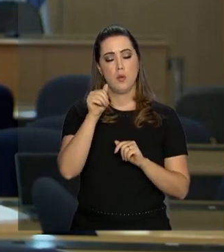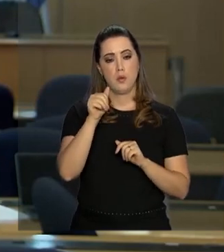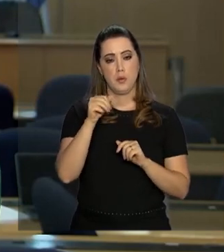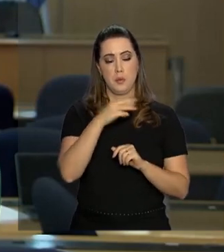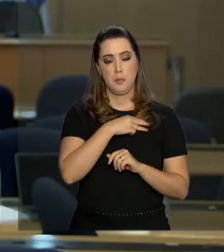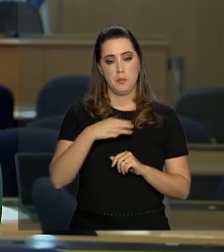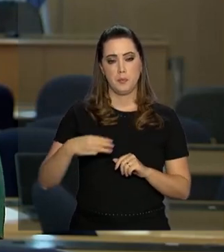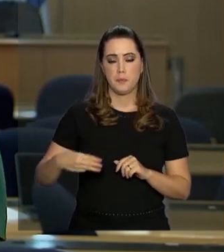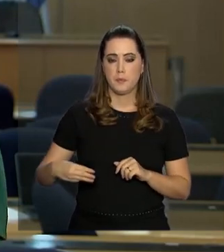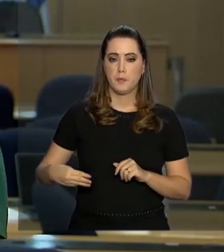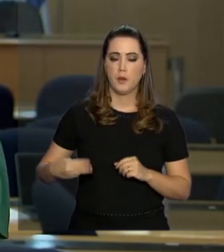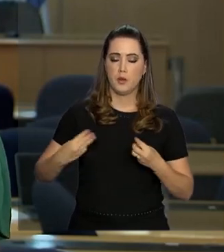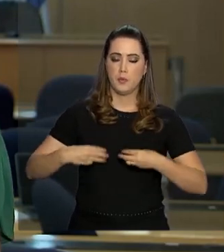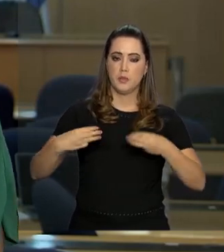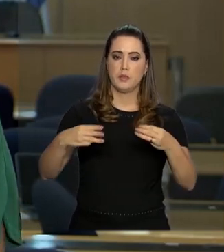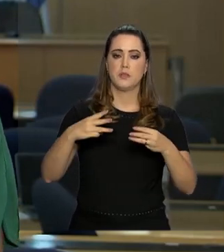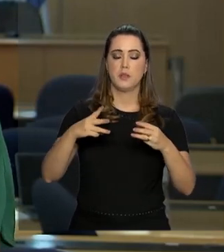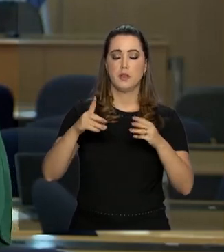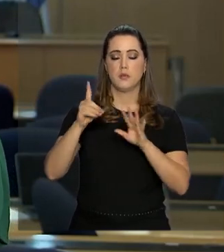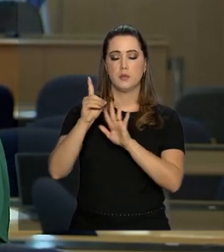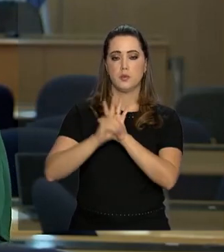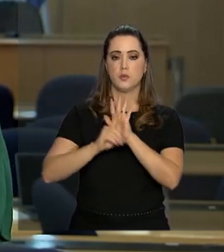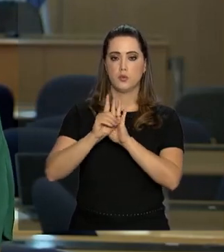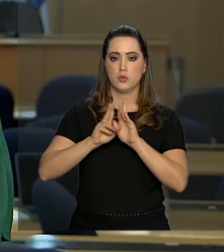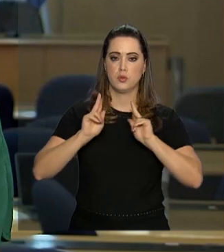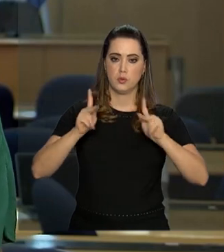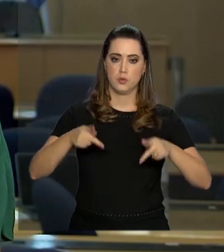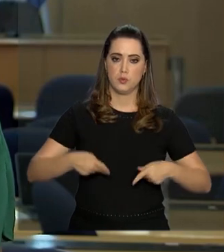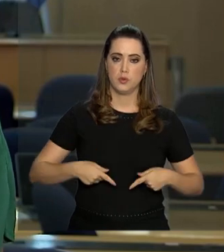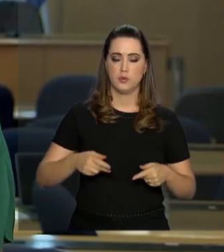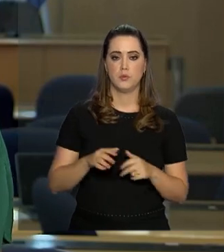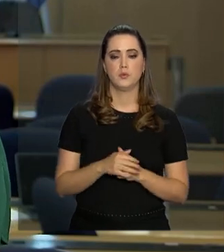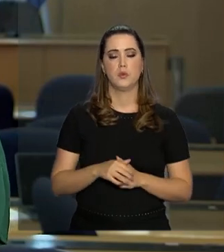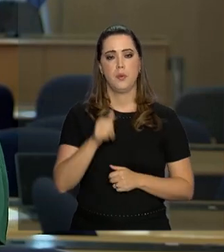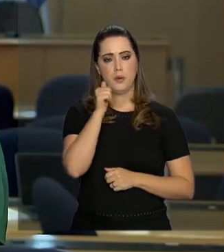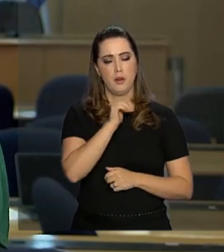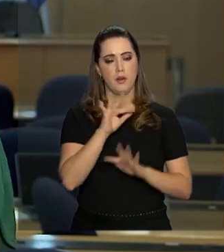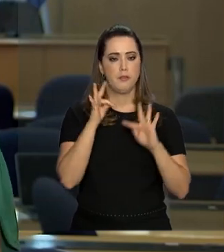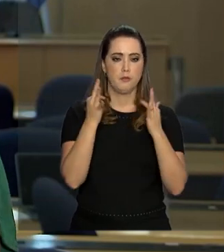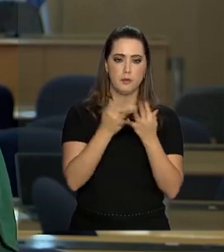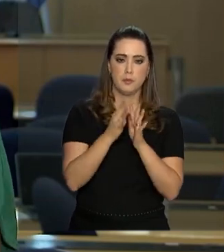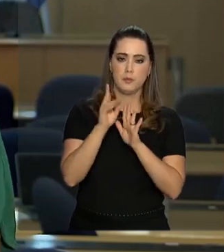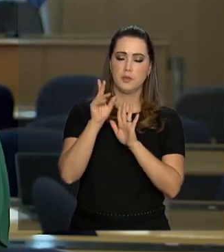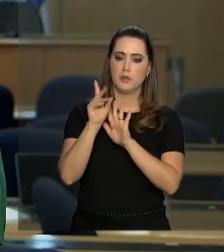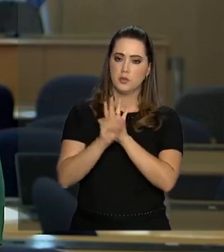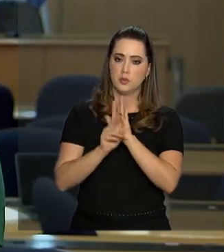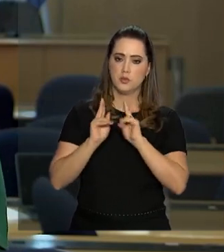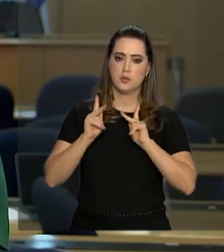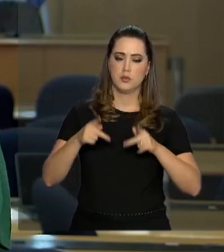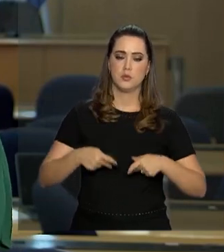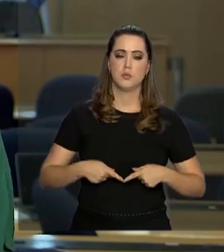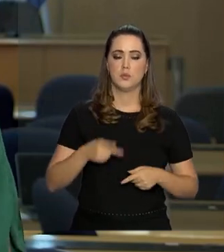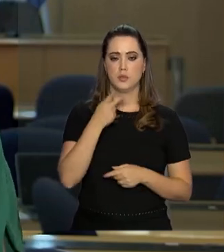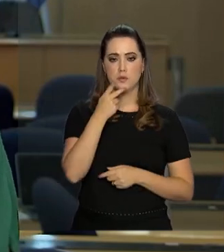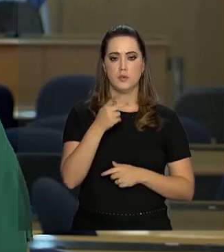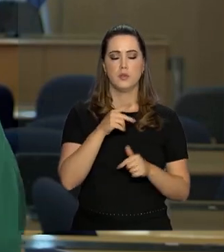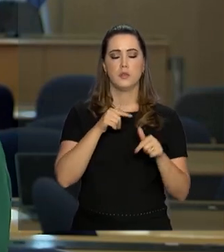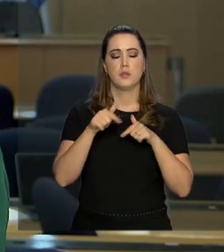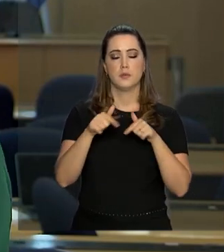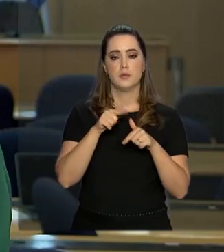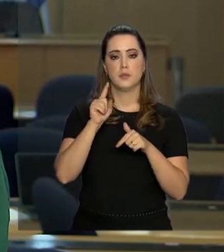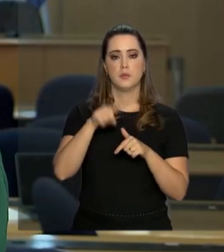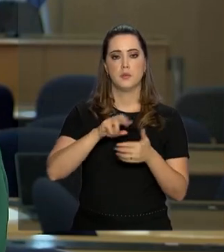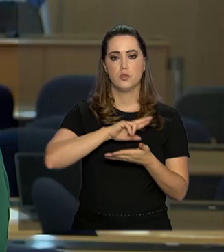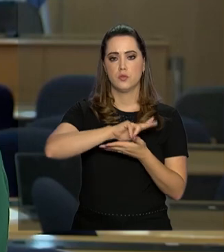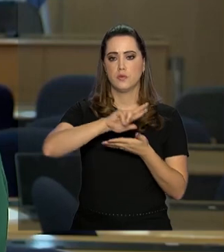humanos. A ministra Damaris Alves, da mulher, família e direitos humanos, ela falou que esse trabalho será transversal. Vamos ouvi